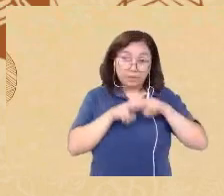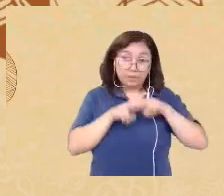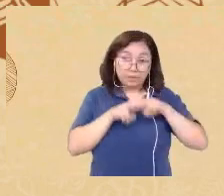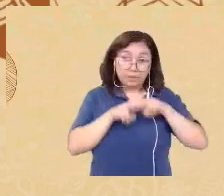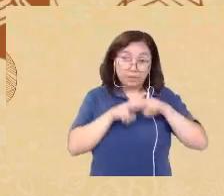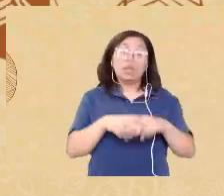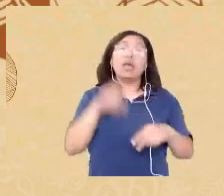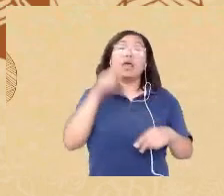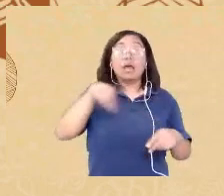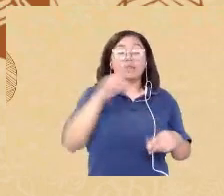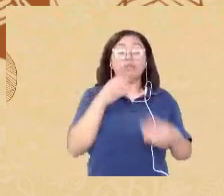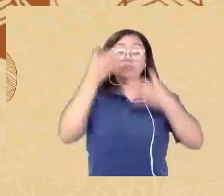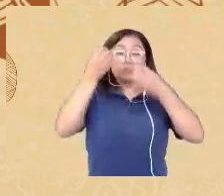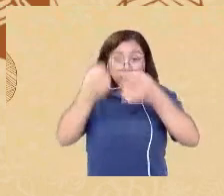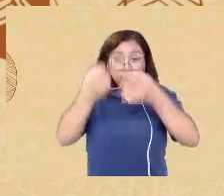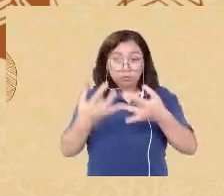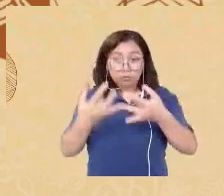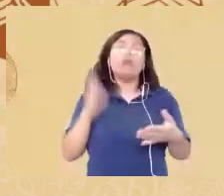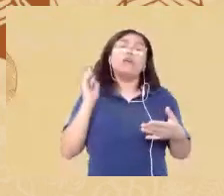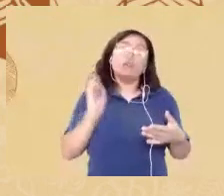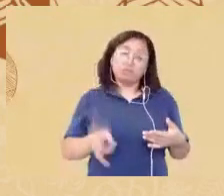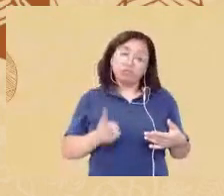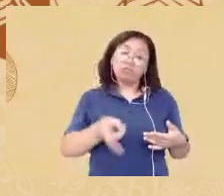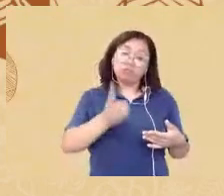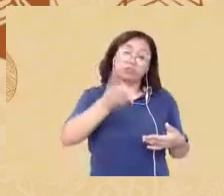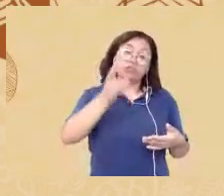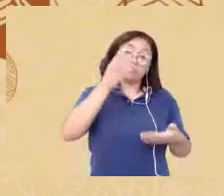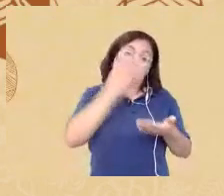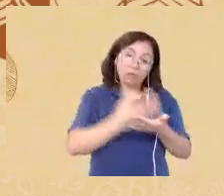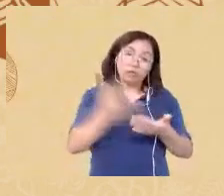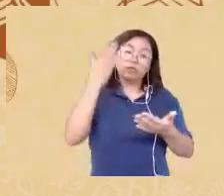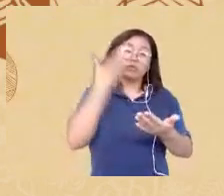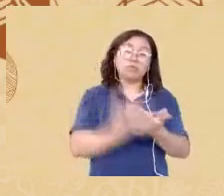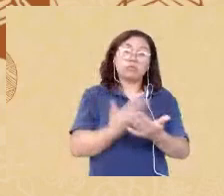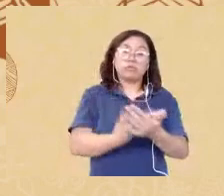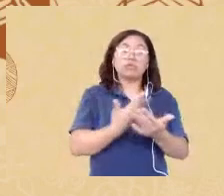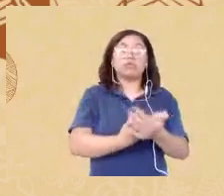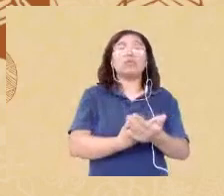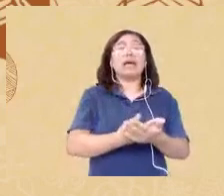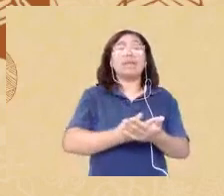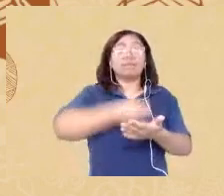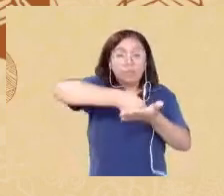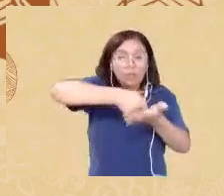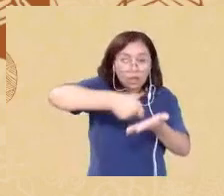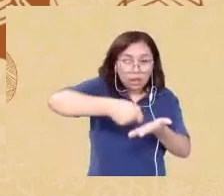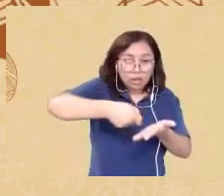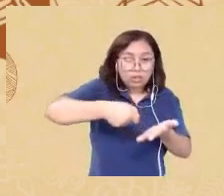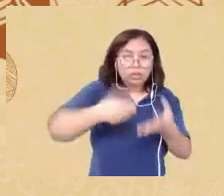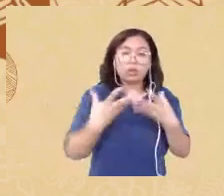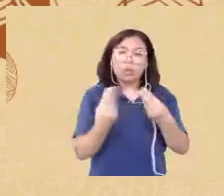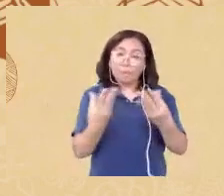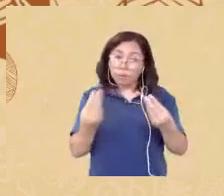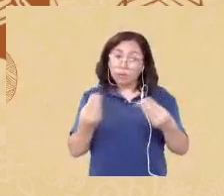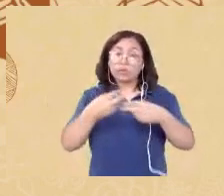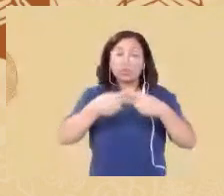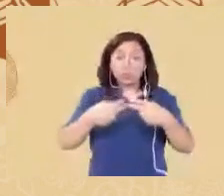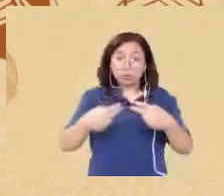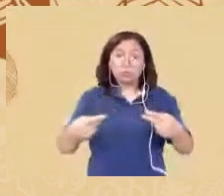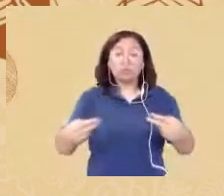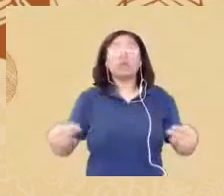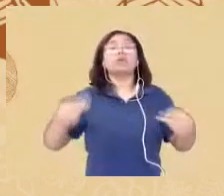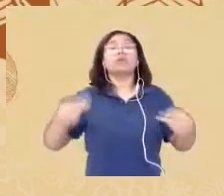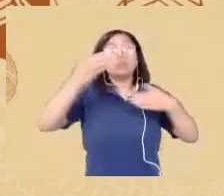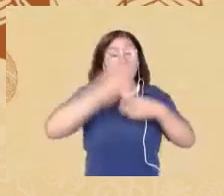é um estudante que está em andamento já fui anotando muitas coisas Flávia da sua fala também para considerar e ampliar mais o